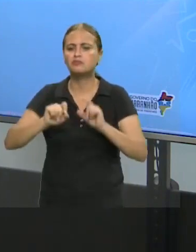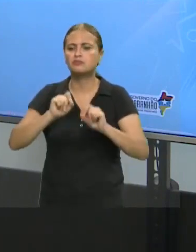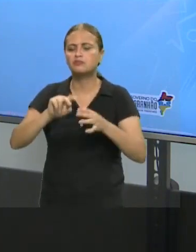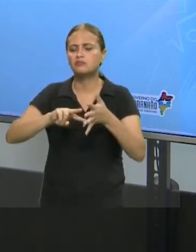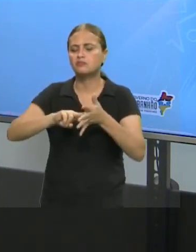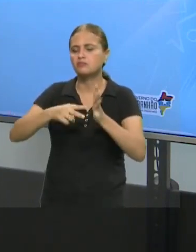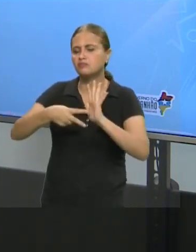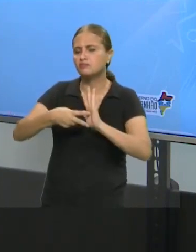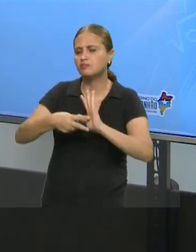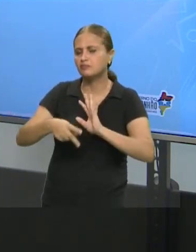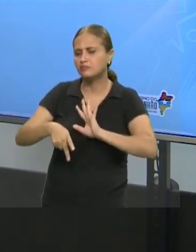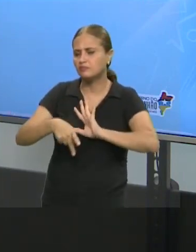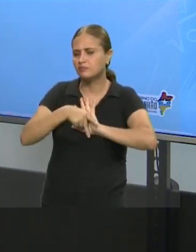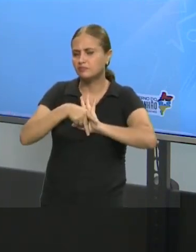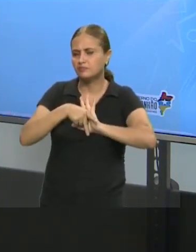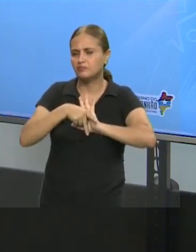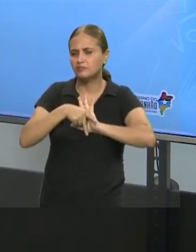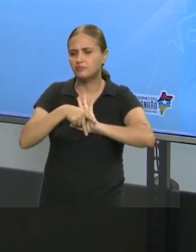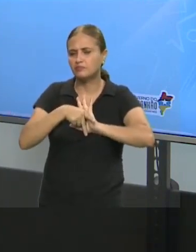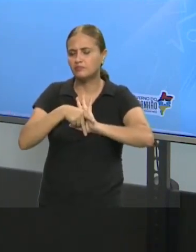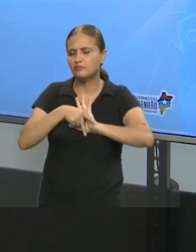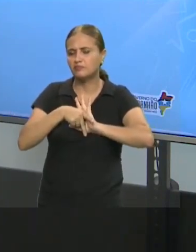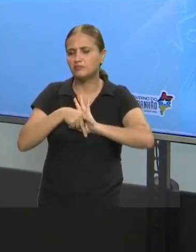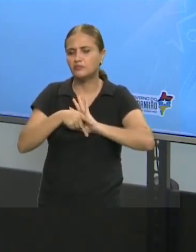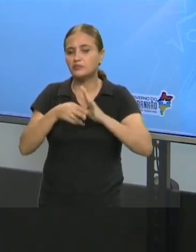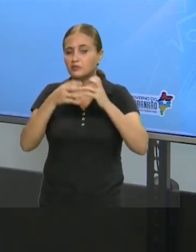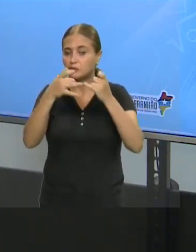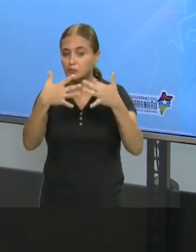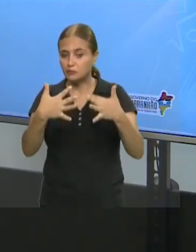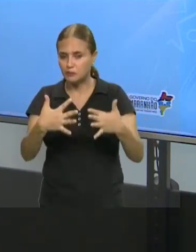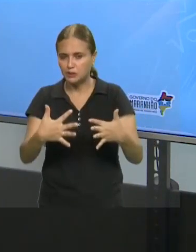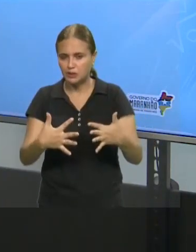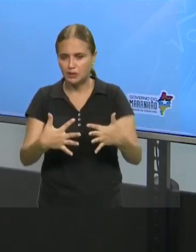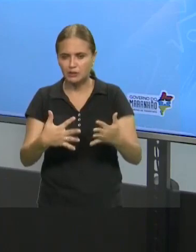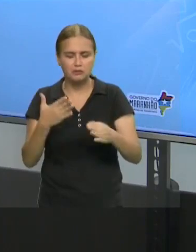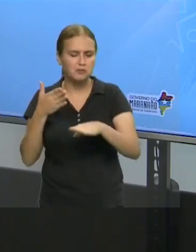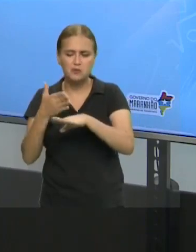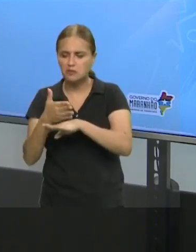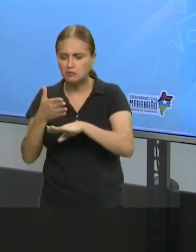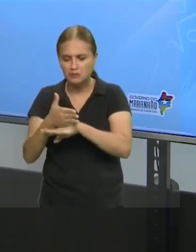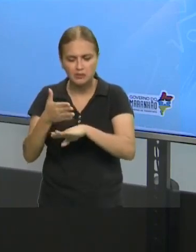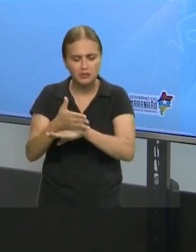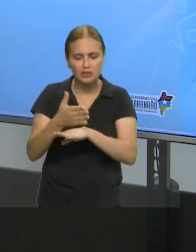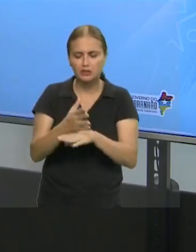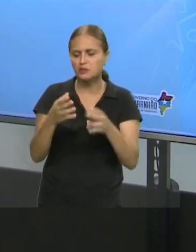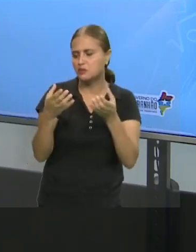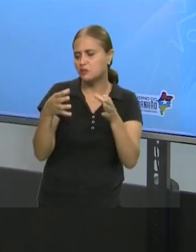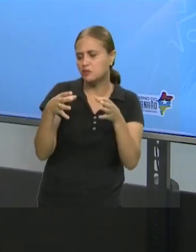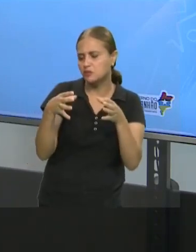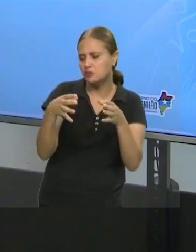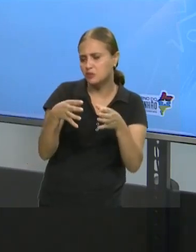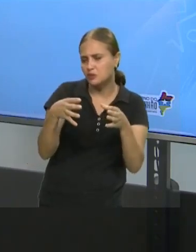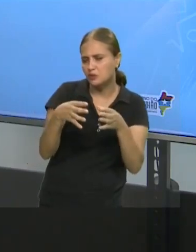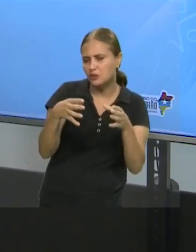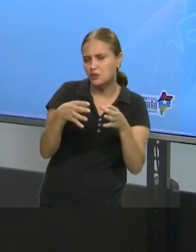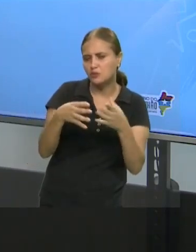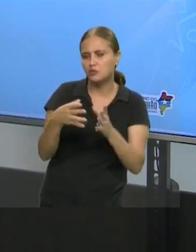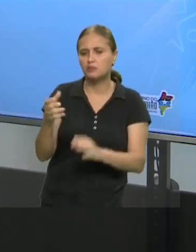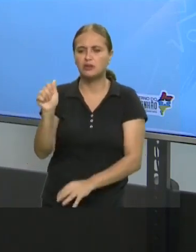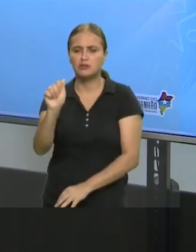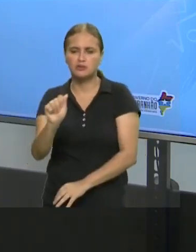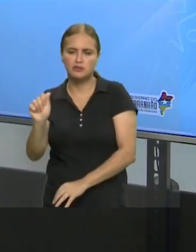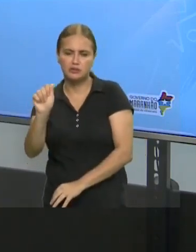pertencer? Lembra o que ela fala? Não estou falando exatamente de participar de um clube, de algum clube social,